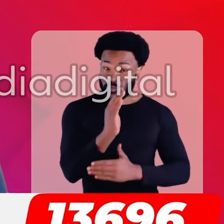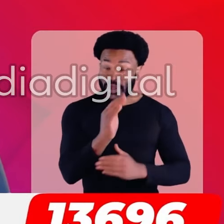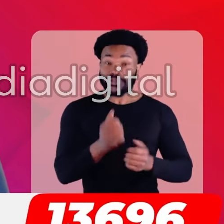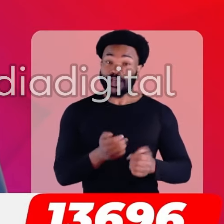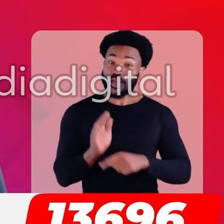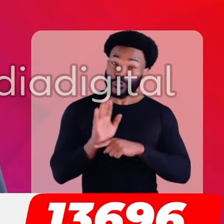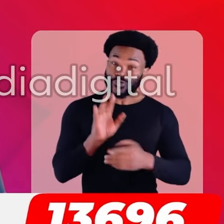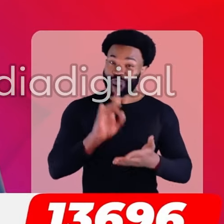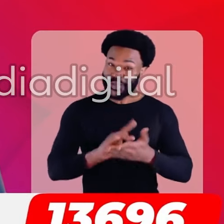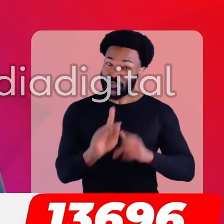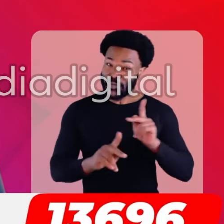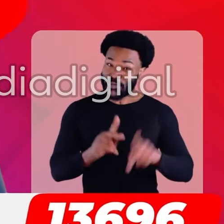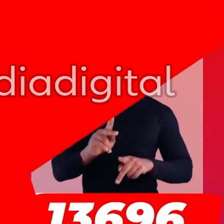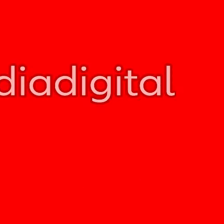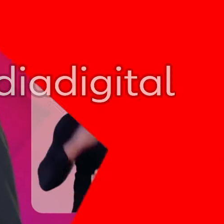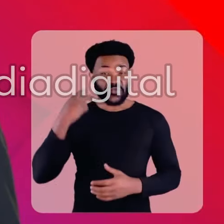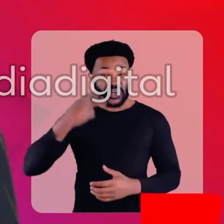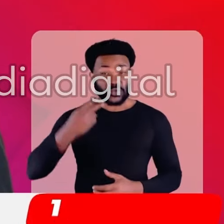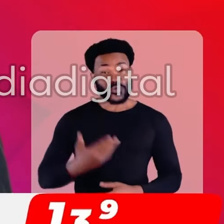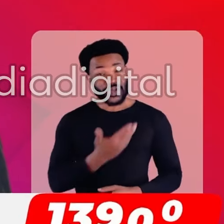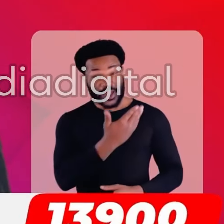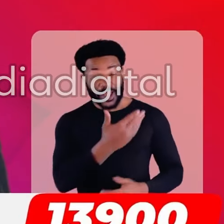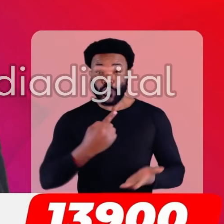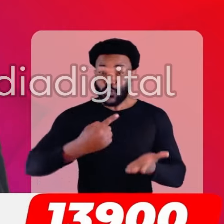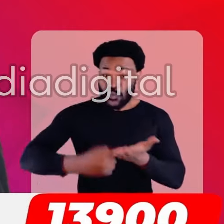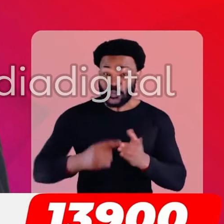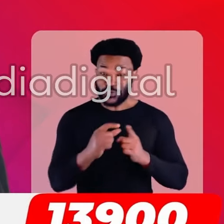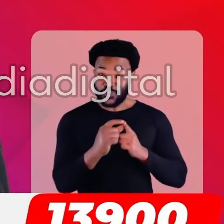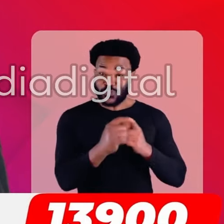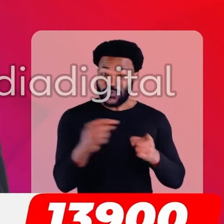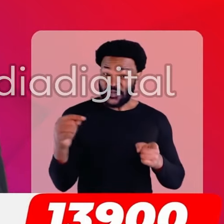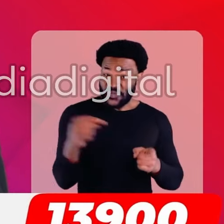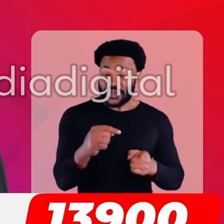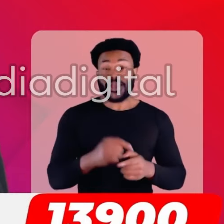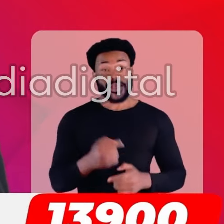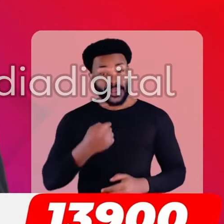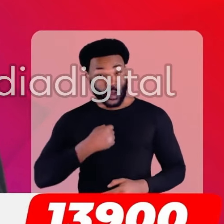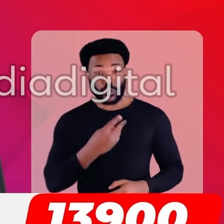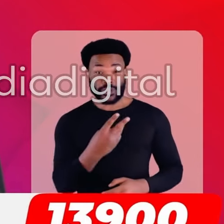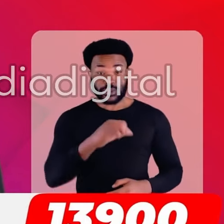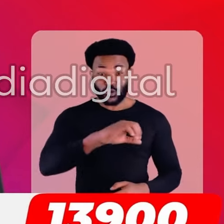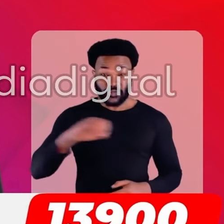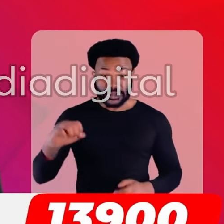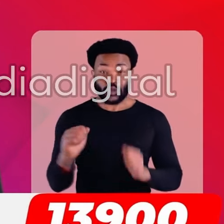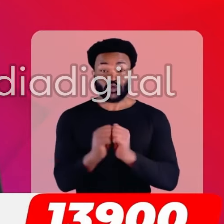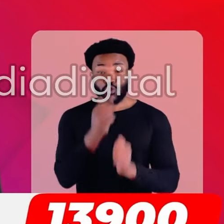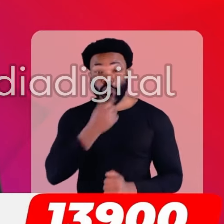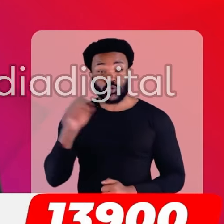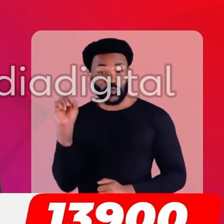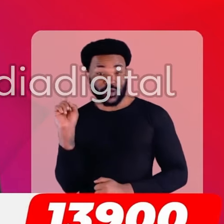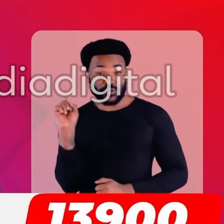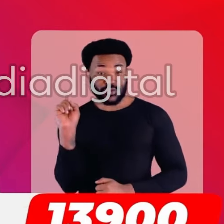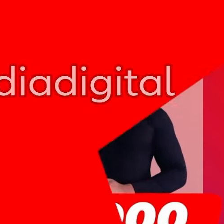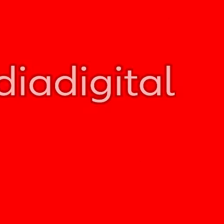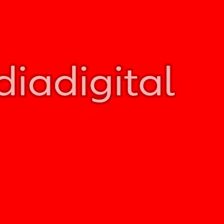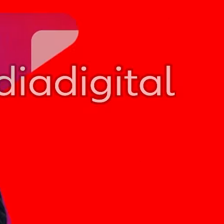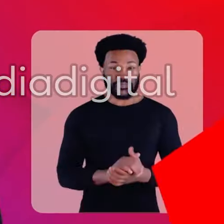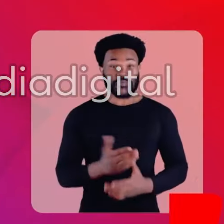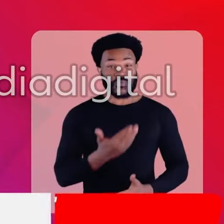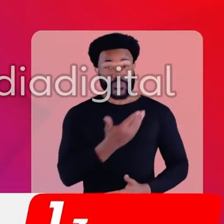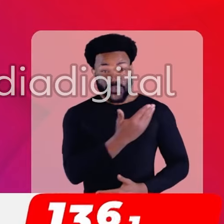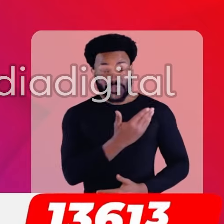com benefícios reais para o povo. Vereador Hélio Rodrigues, meu compromisso é com a periferia. Hélio Rodrigues, 13900, com Boulos e Marta.